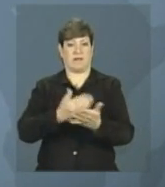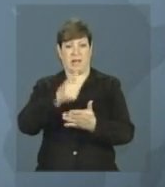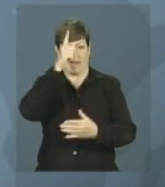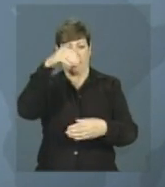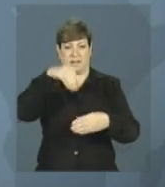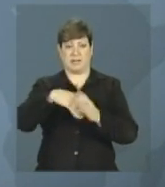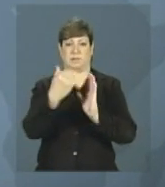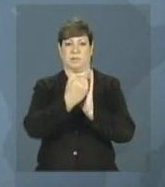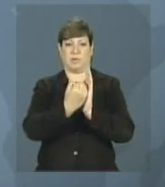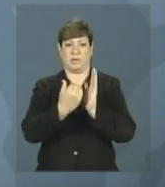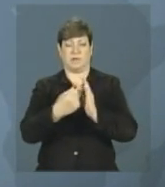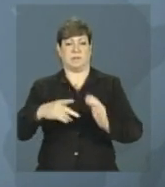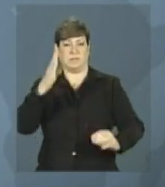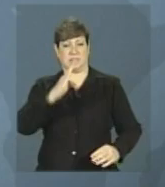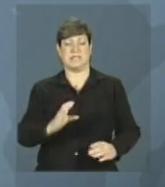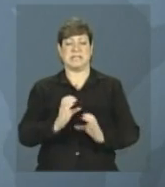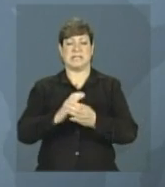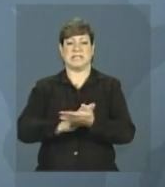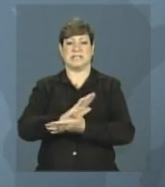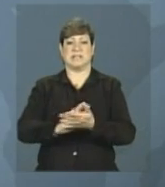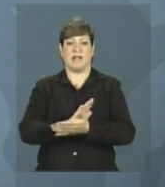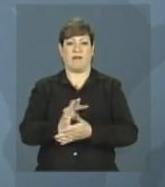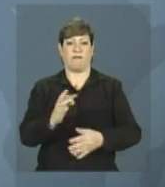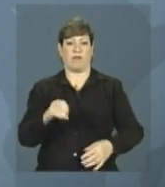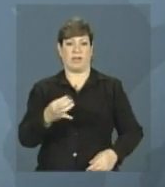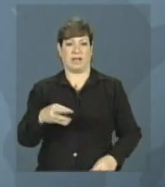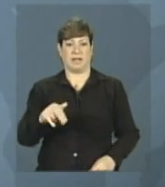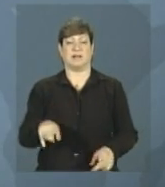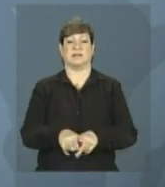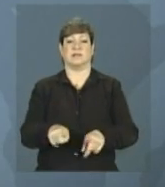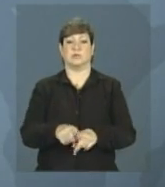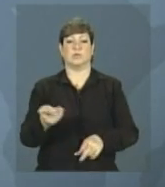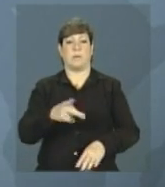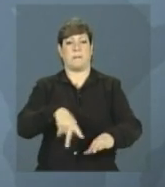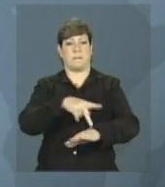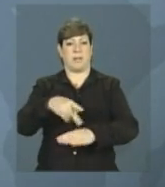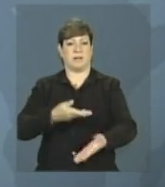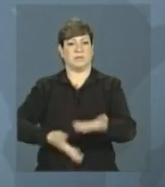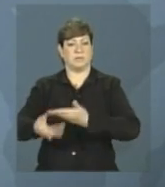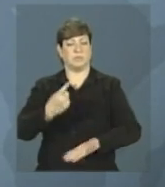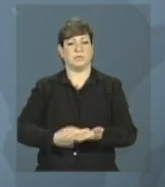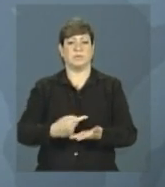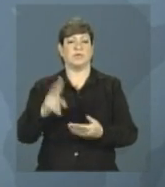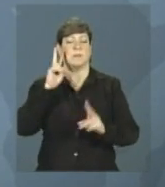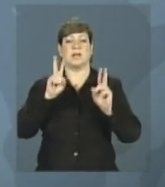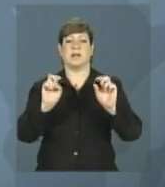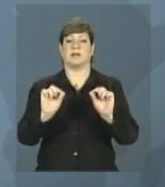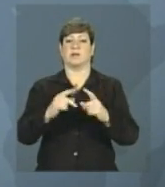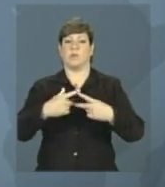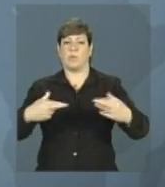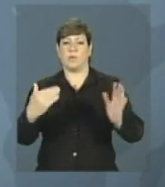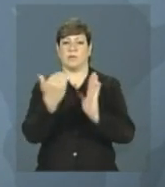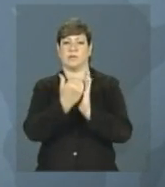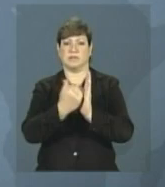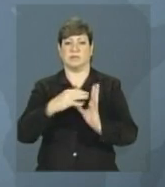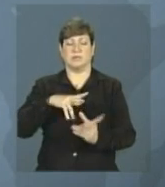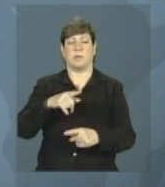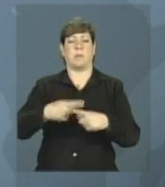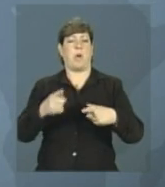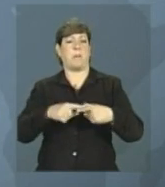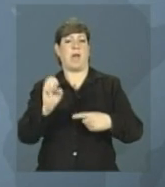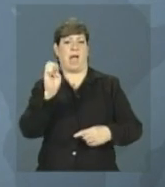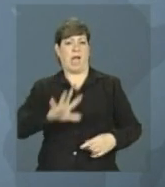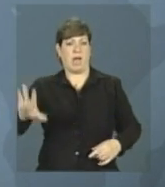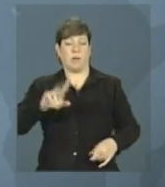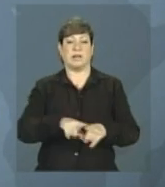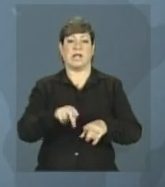Ciências Sem Fronteiras, a relação bilateral Brasil-Alemanha, além de temas da agenda internacional, como a crise europeia